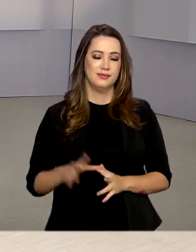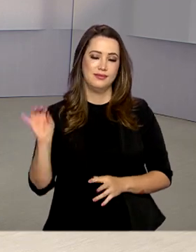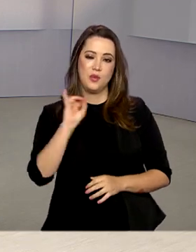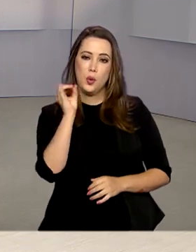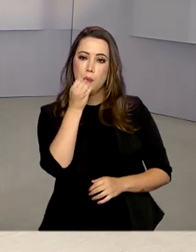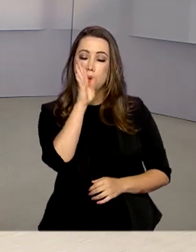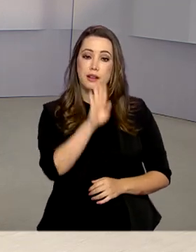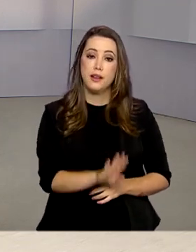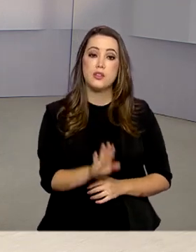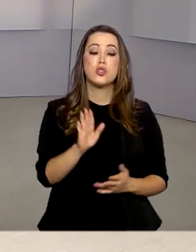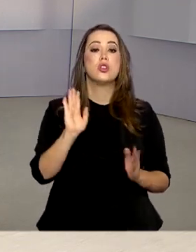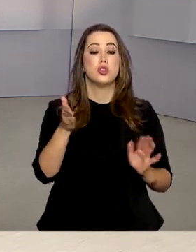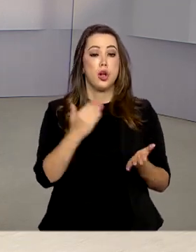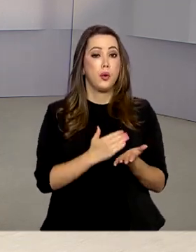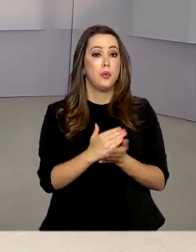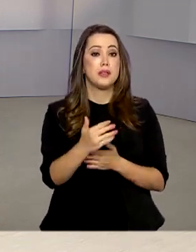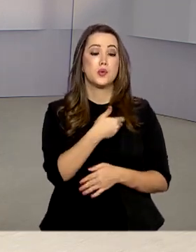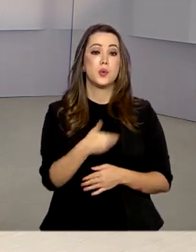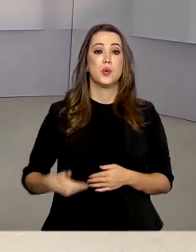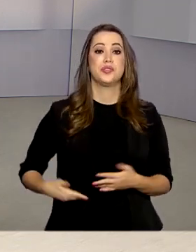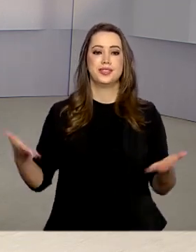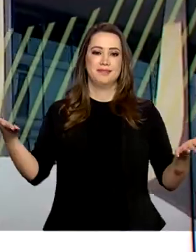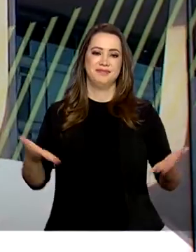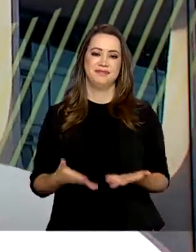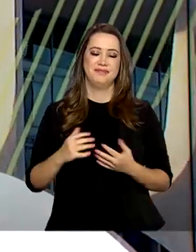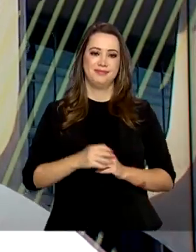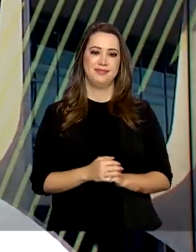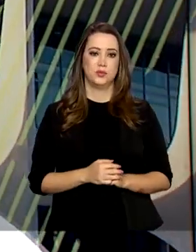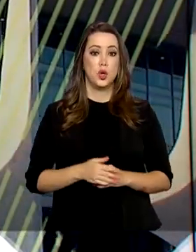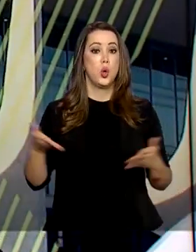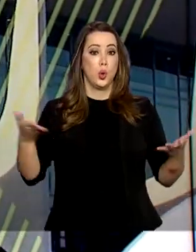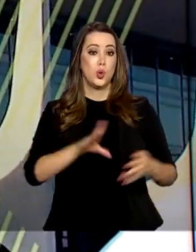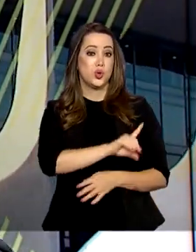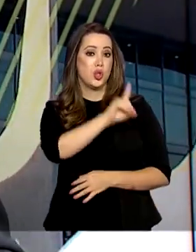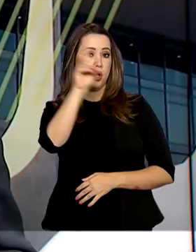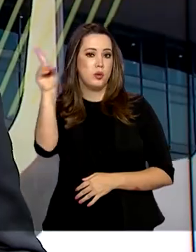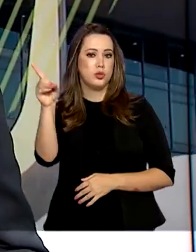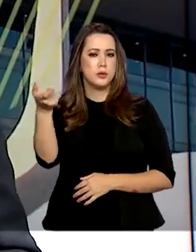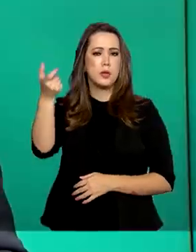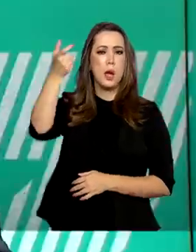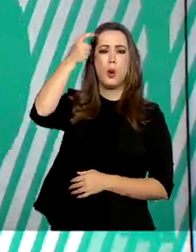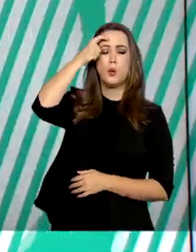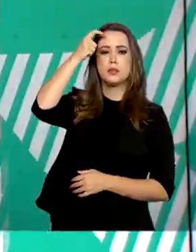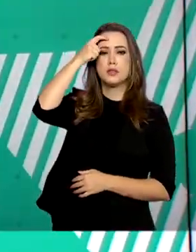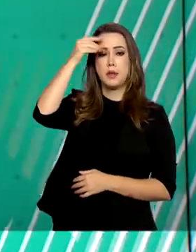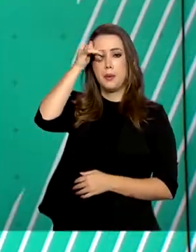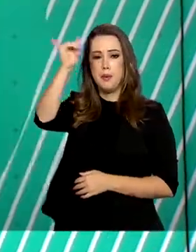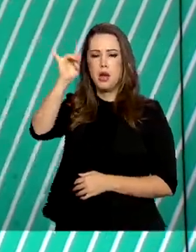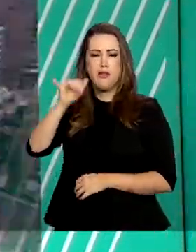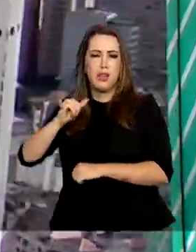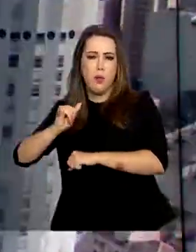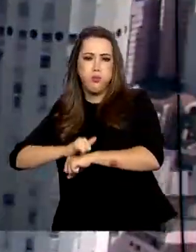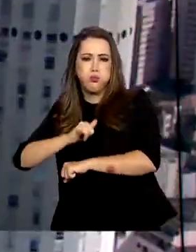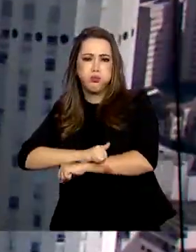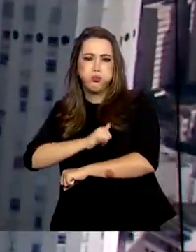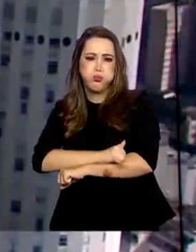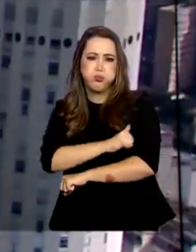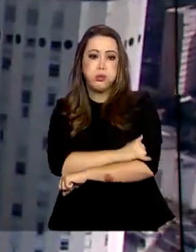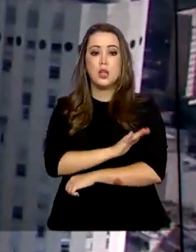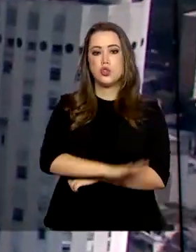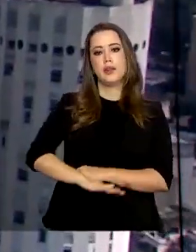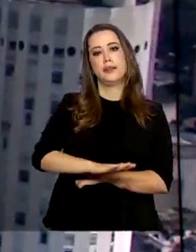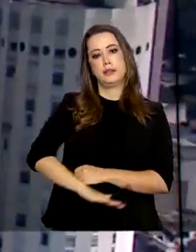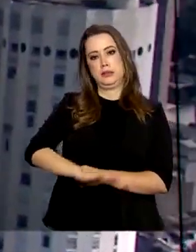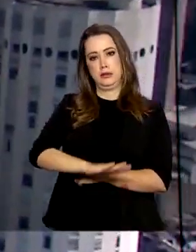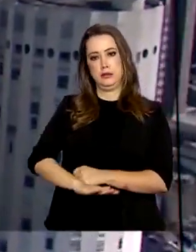Boa tarde, já está no ar mais um governo agora. Hoje é o dia da conscientização contra a obesidade mórbida infantil.